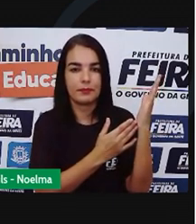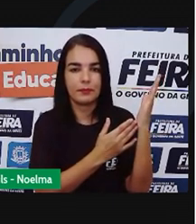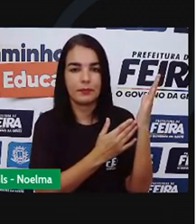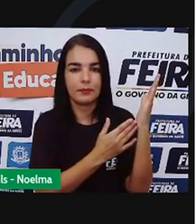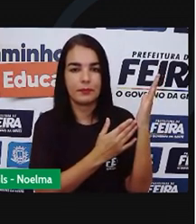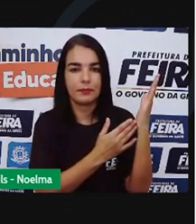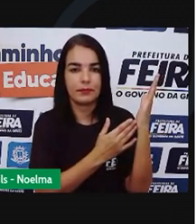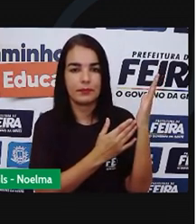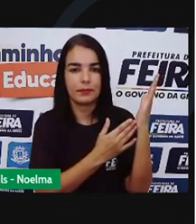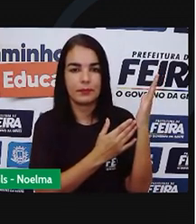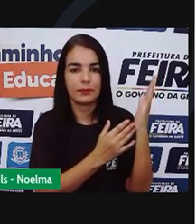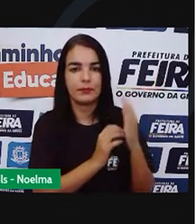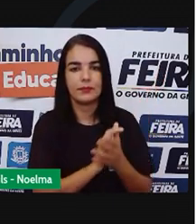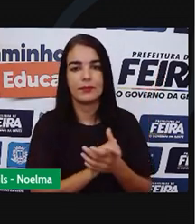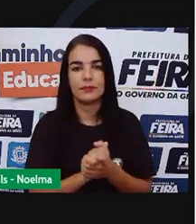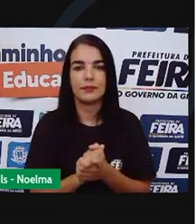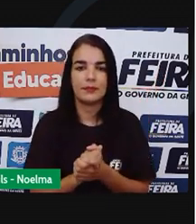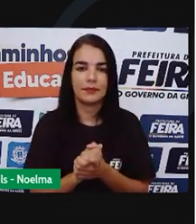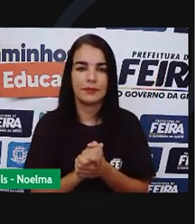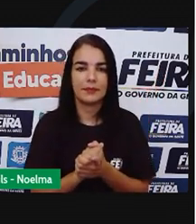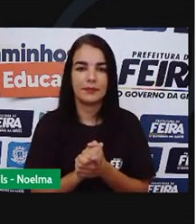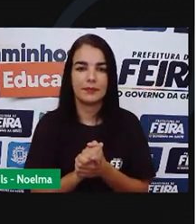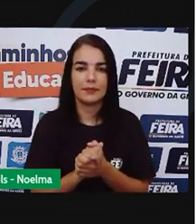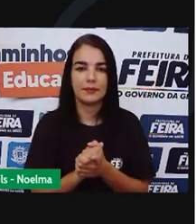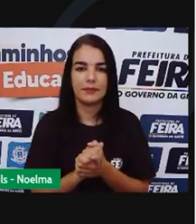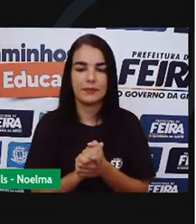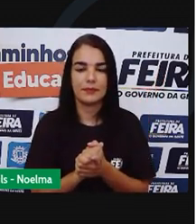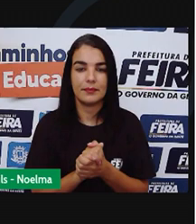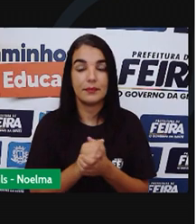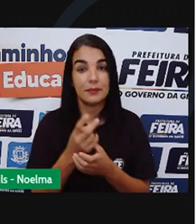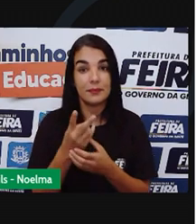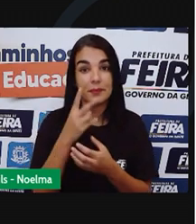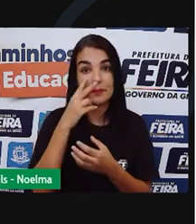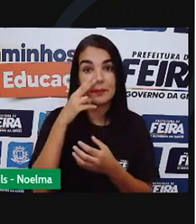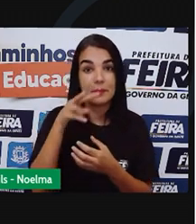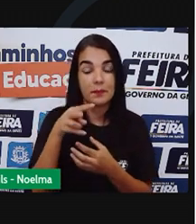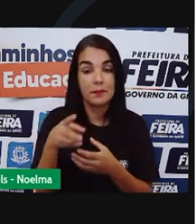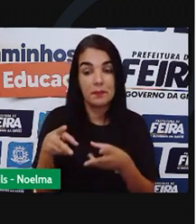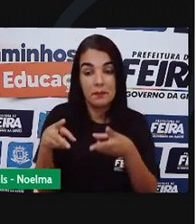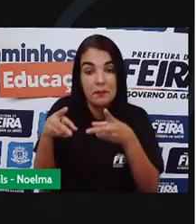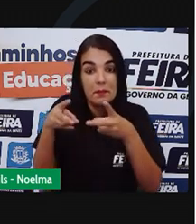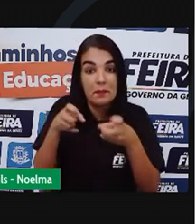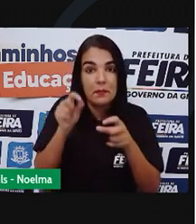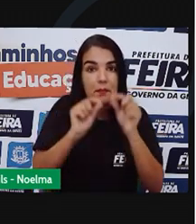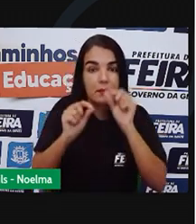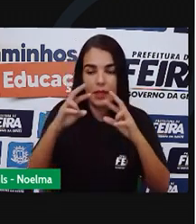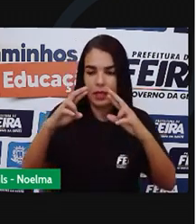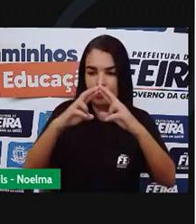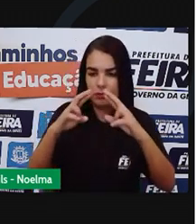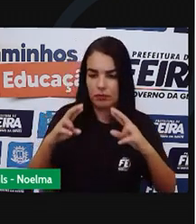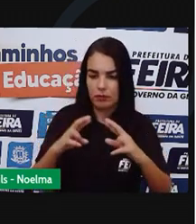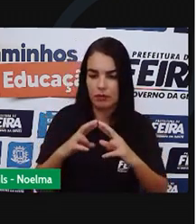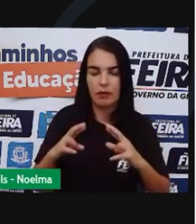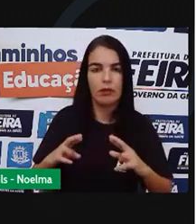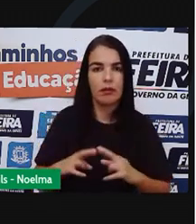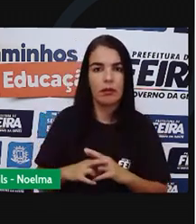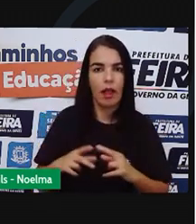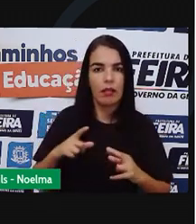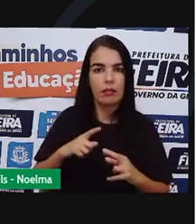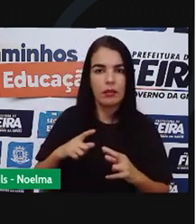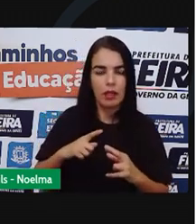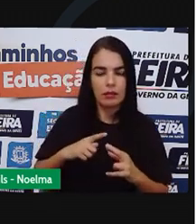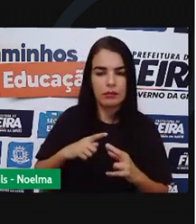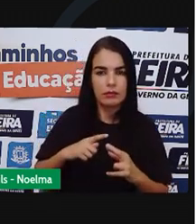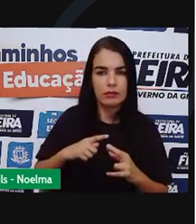Palmas Para ela Que ela merece Viu? Conseguiu perceber As rimas E as aliterações E existem